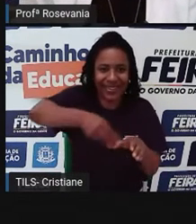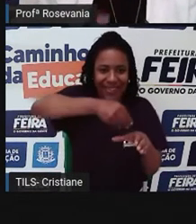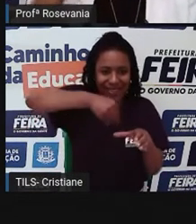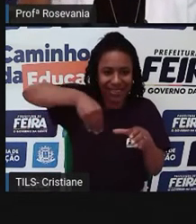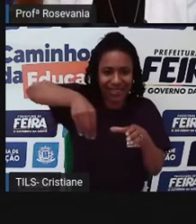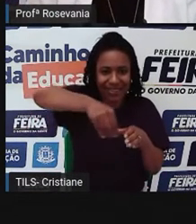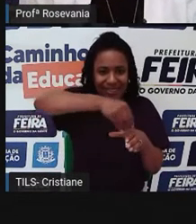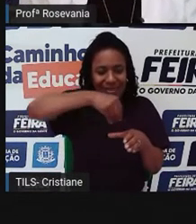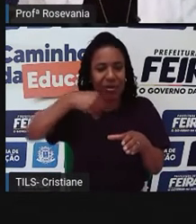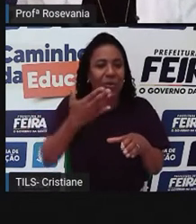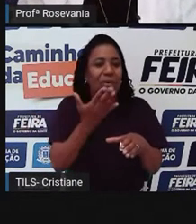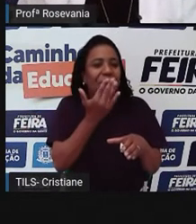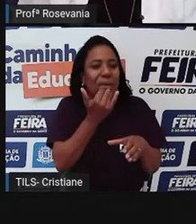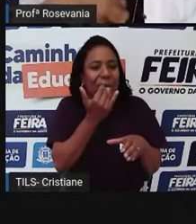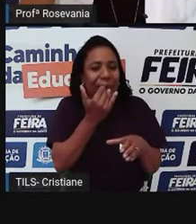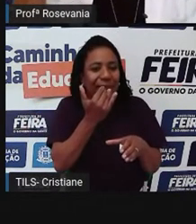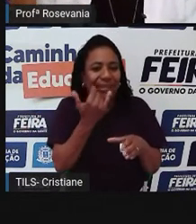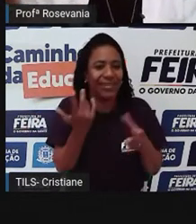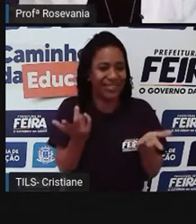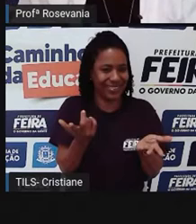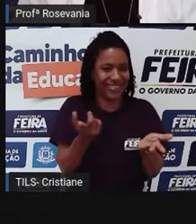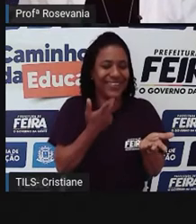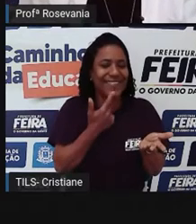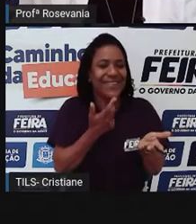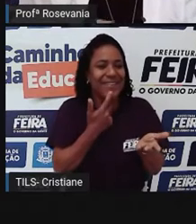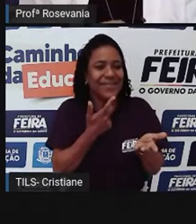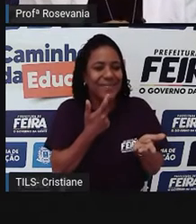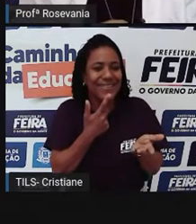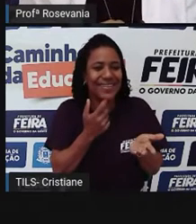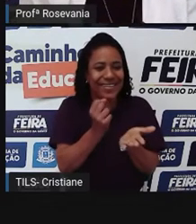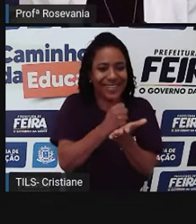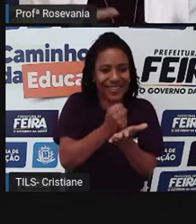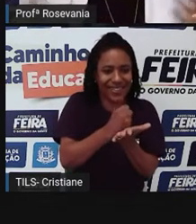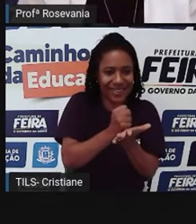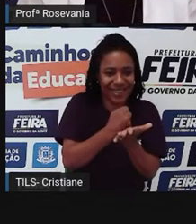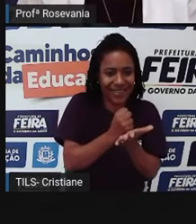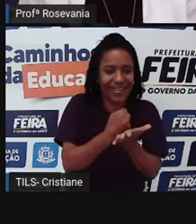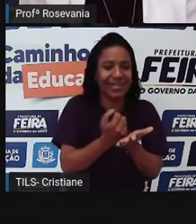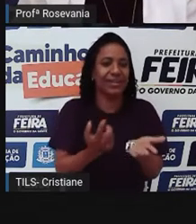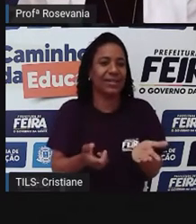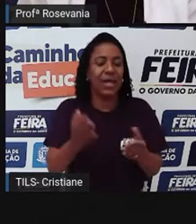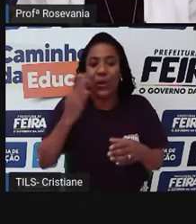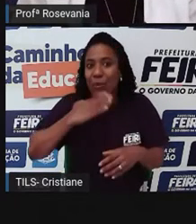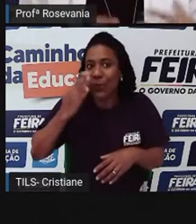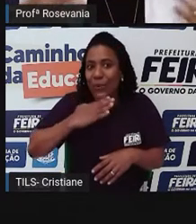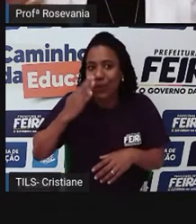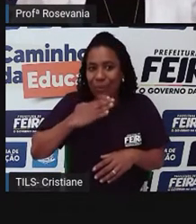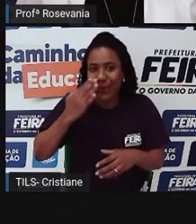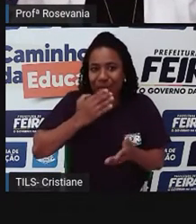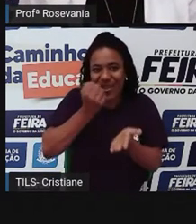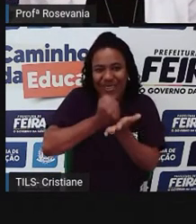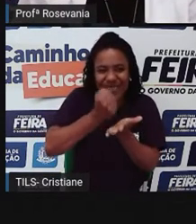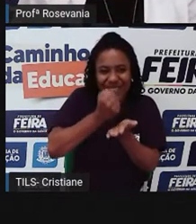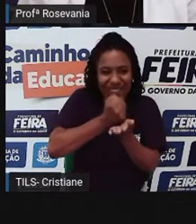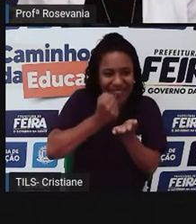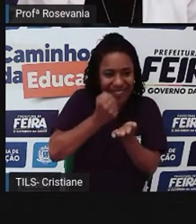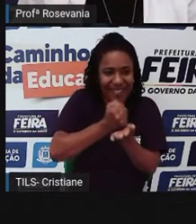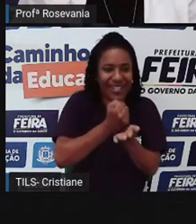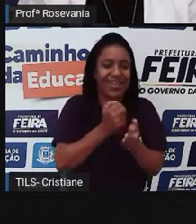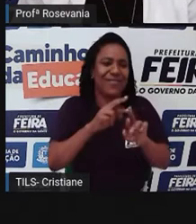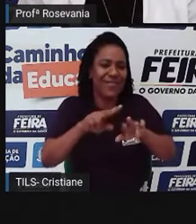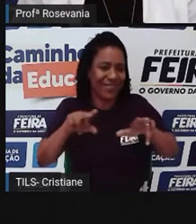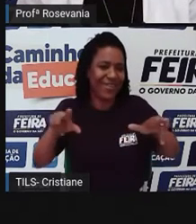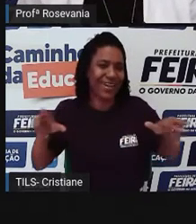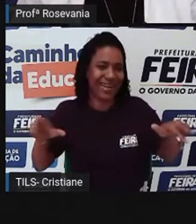gengibre, né, do corante, do... da pimenta do reino, esses mais comuns, assim, que a gente